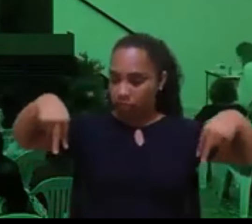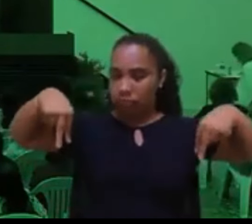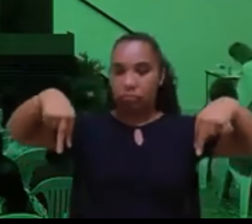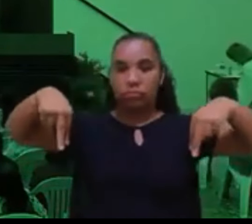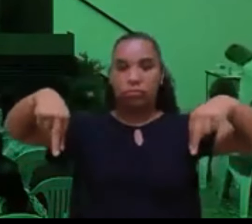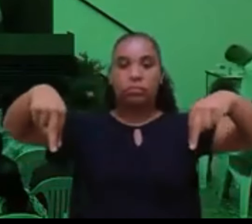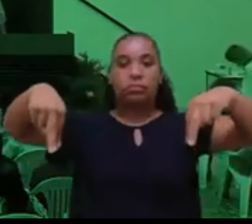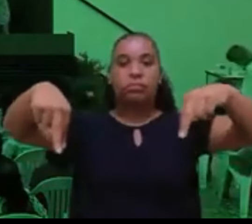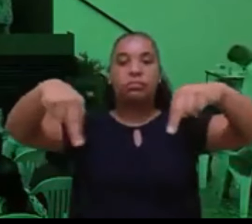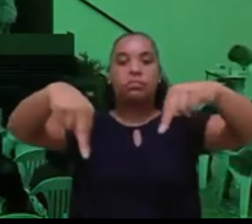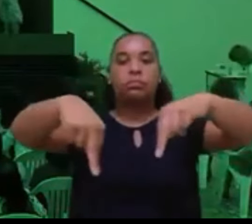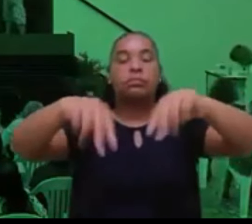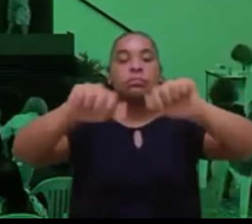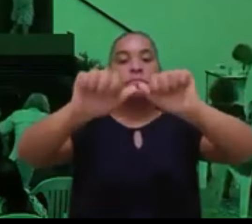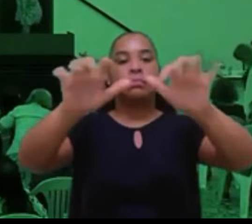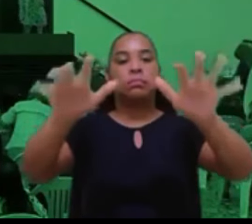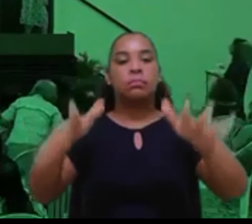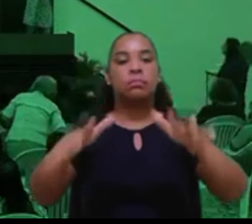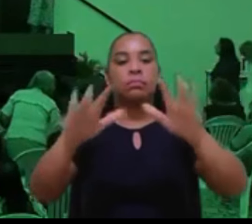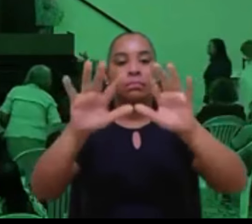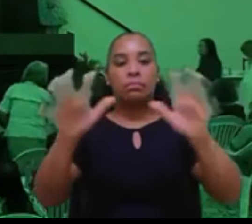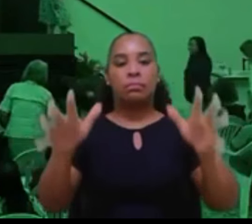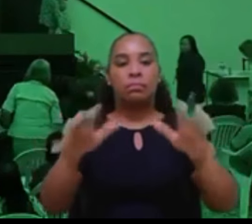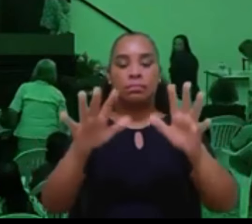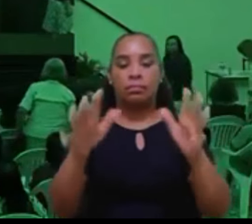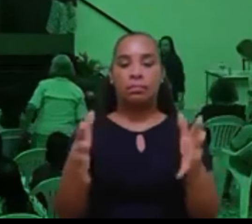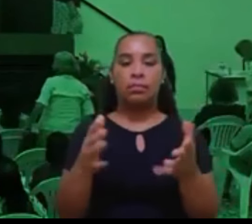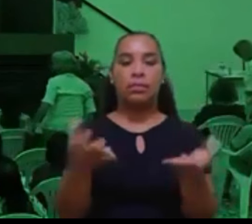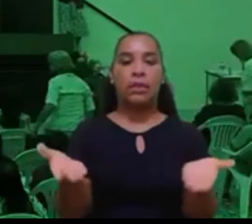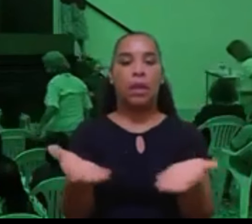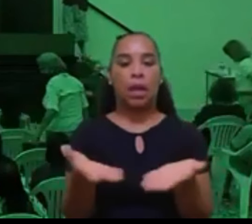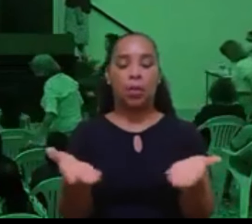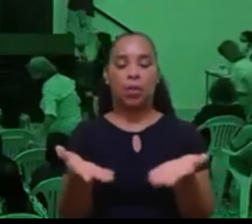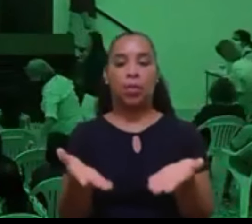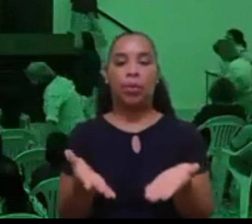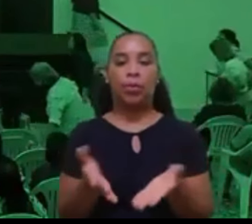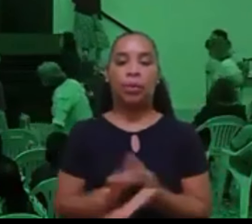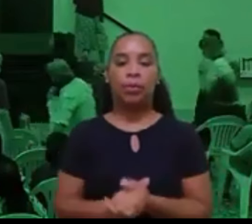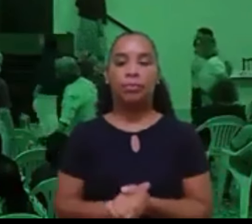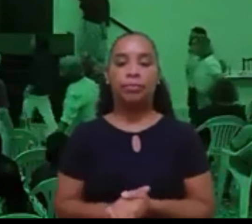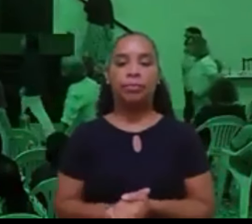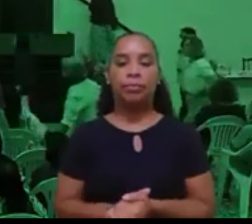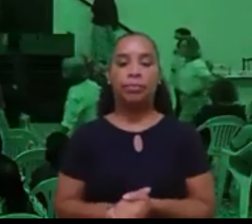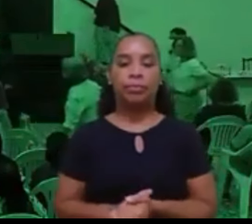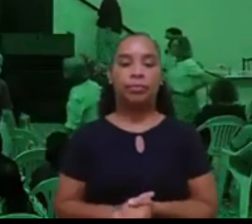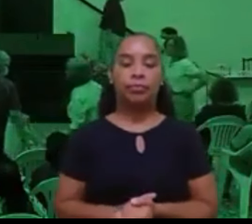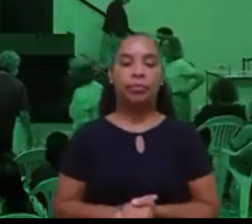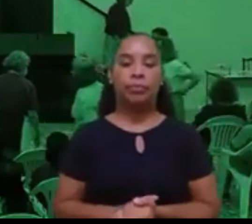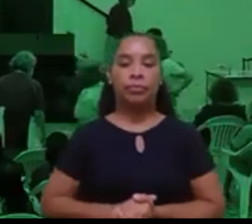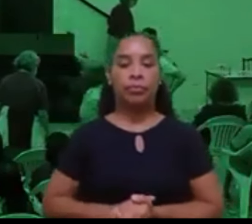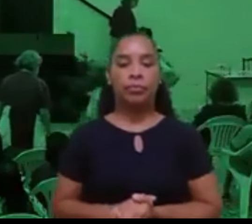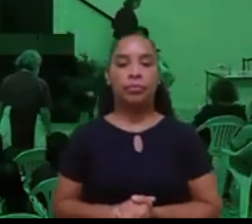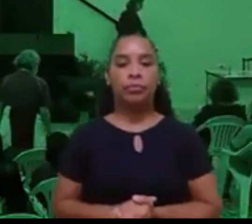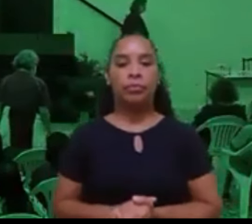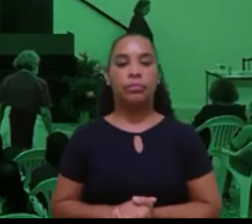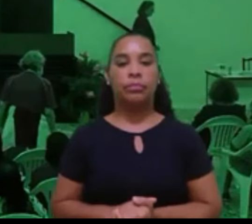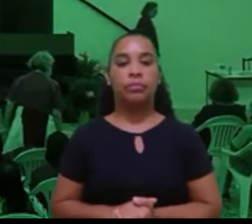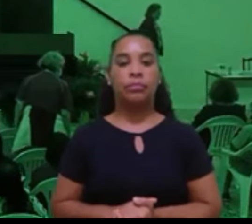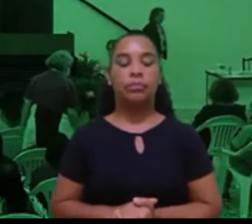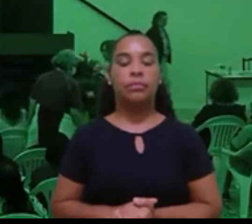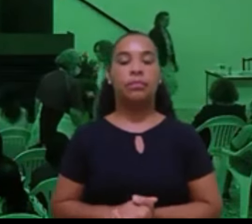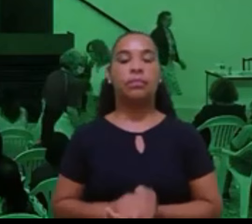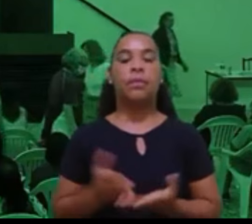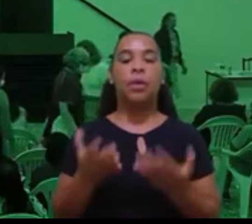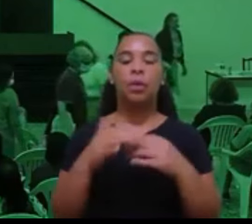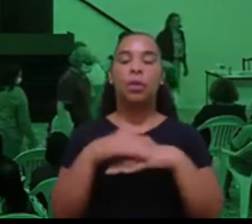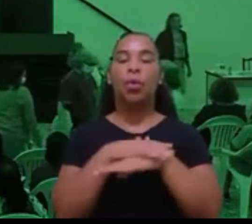aplicação do passe para que tomem os seus lugares. E vamos falar a Jesus